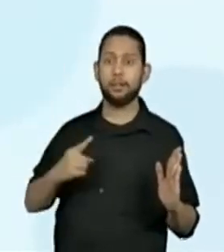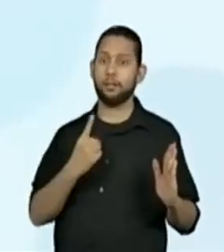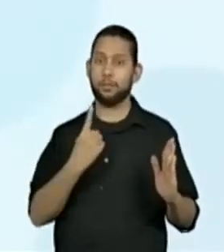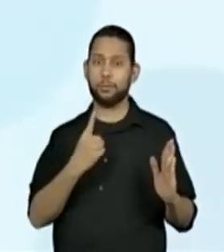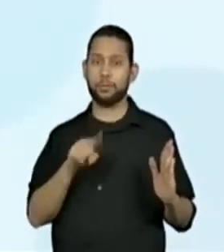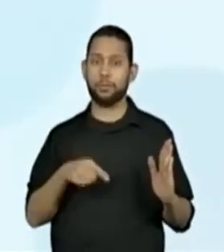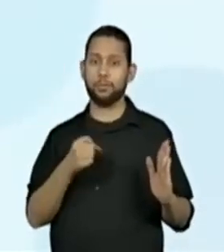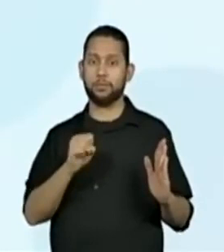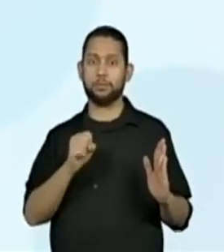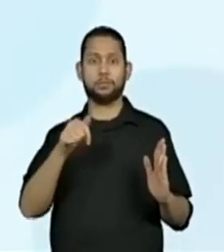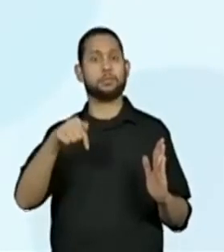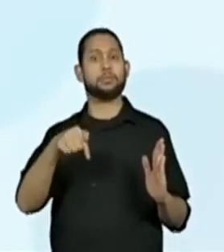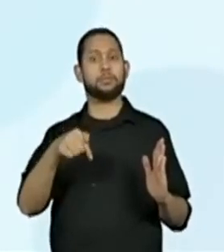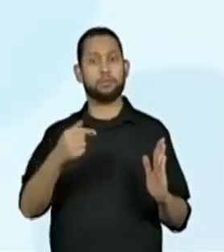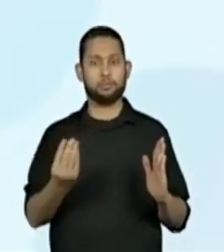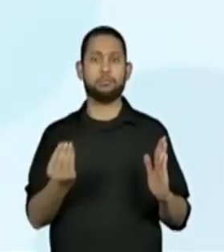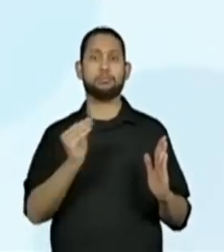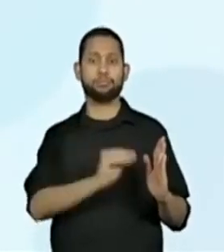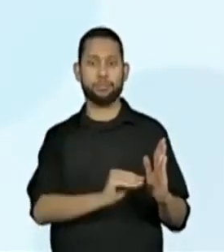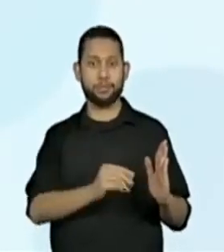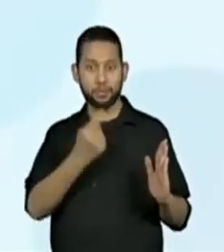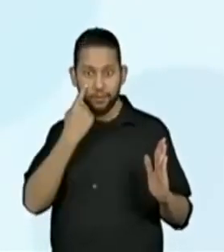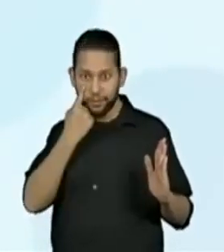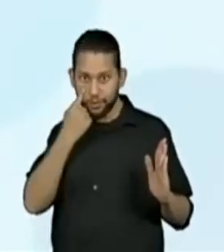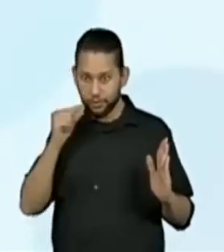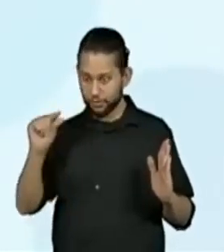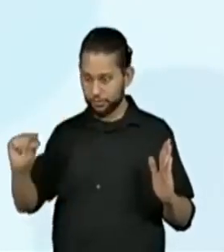,87 centímetros. 1,87.